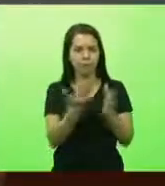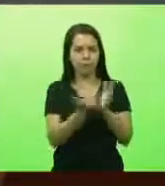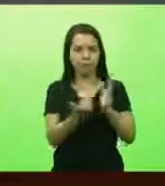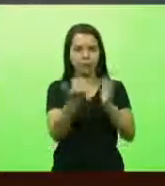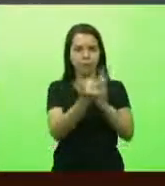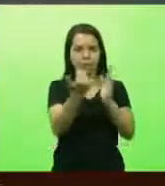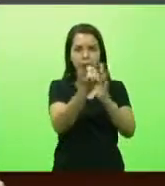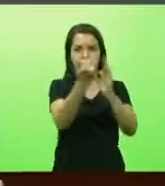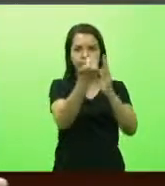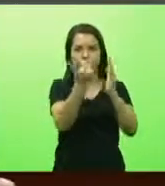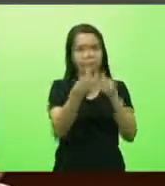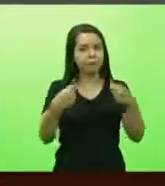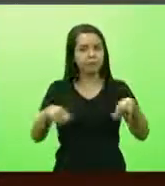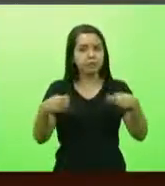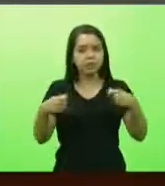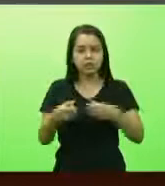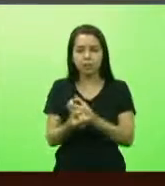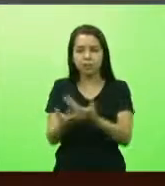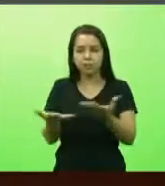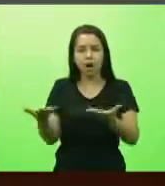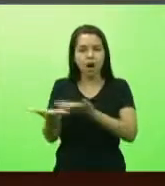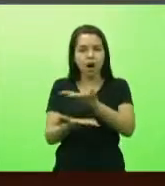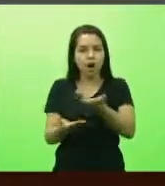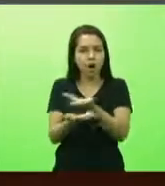compartilhados com os outros desembargadores.